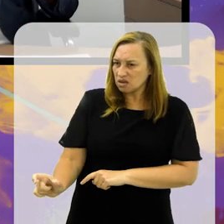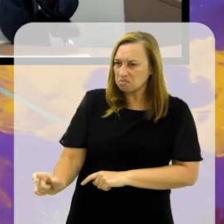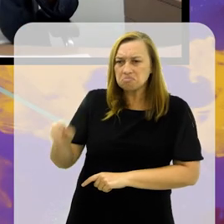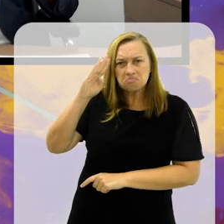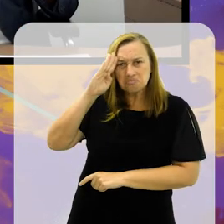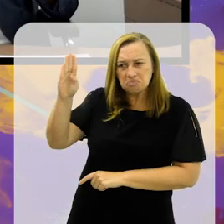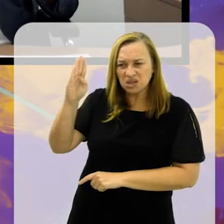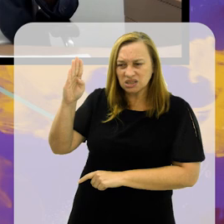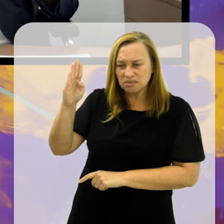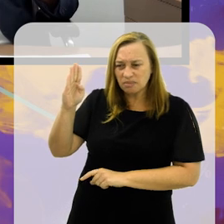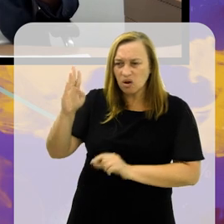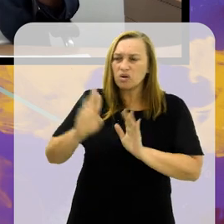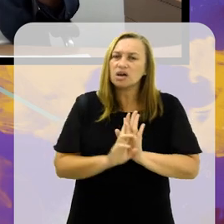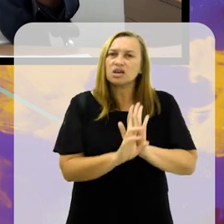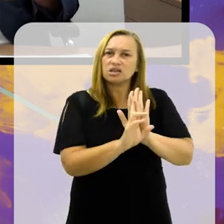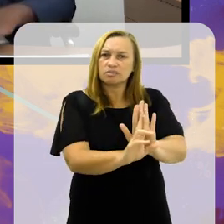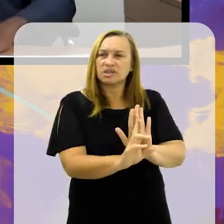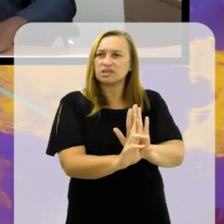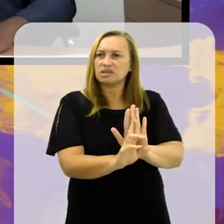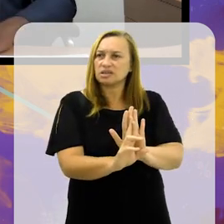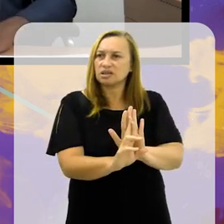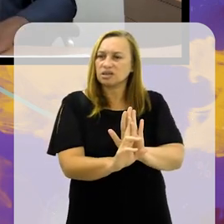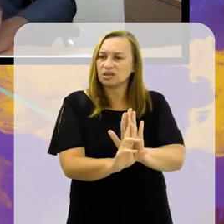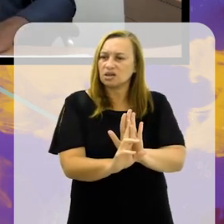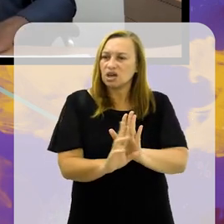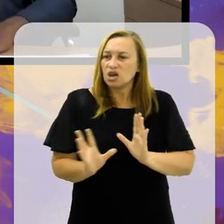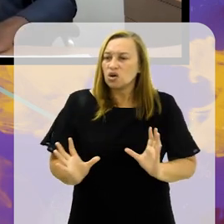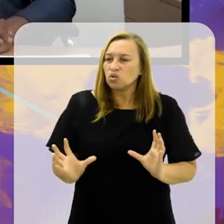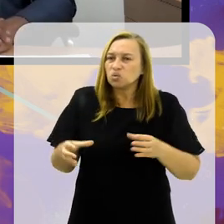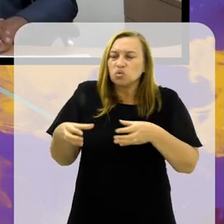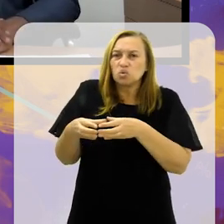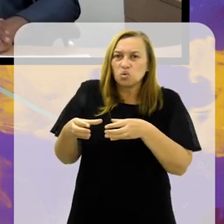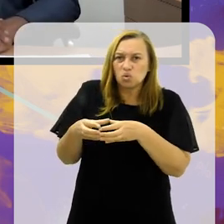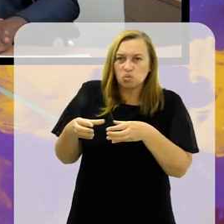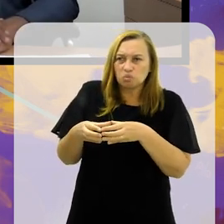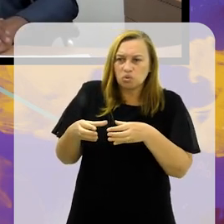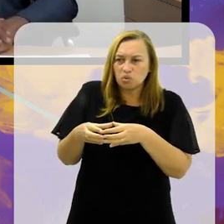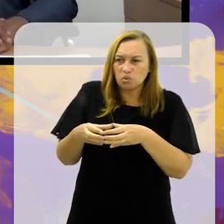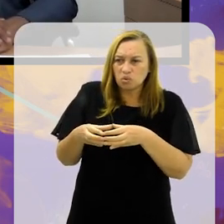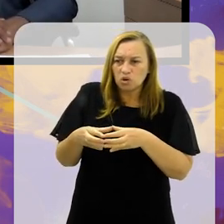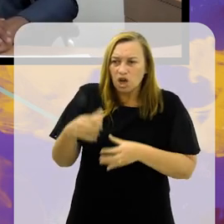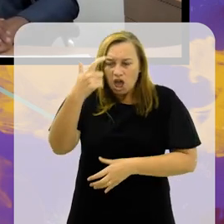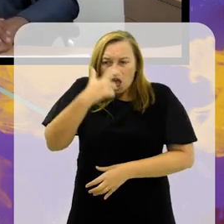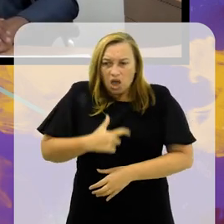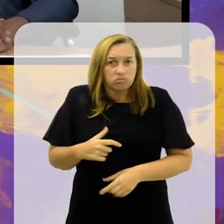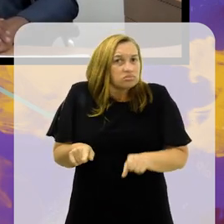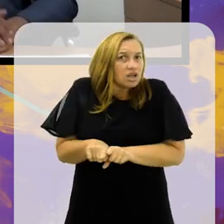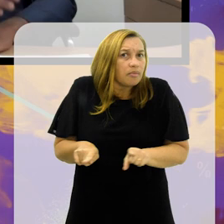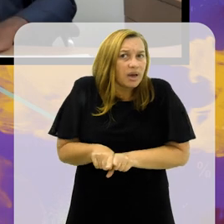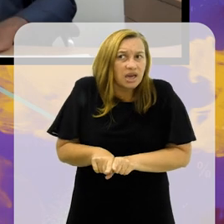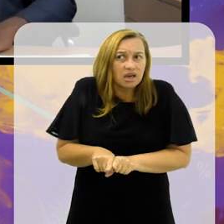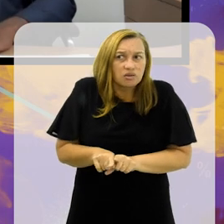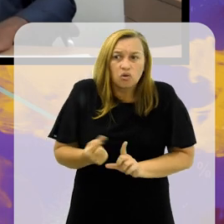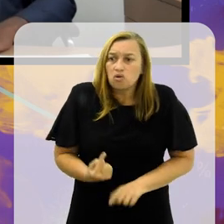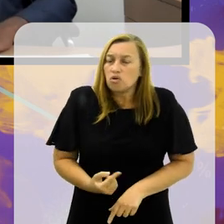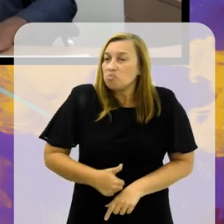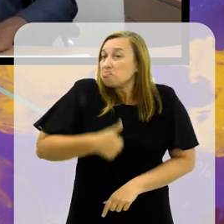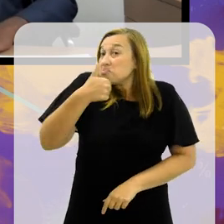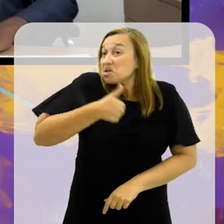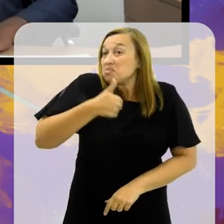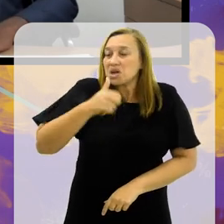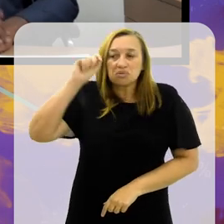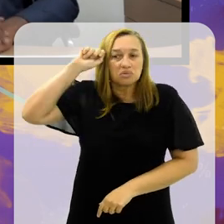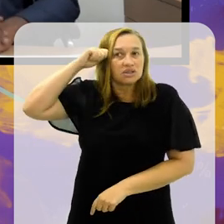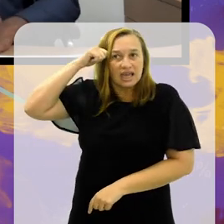Como eu não posso deixar de ser uma bandeira, Rui, por ser o primeiro presidente da Suderja negro. Sim, é verdade. Muito bem